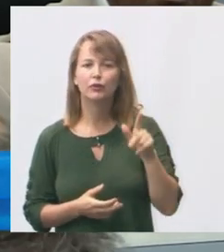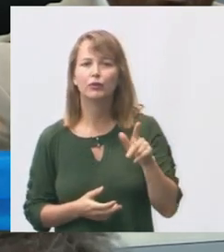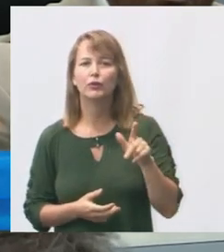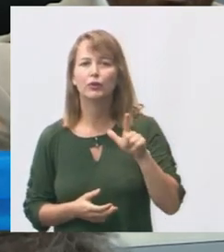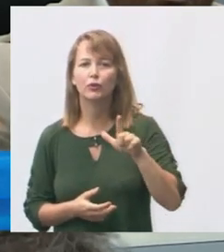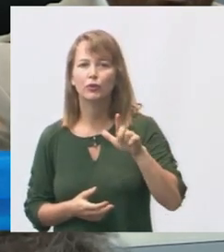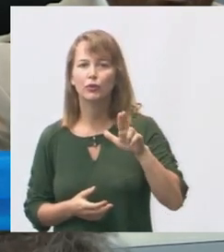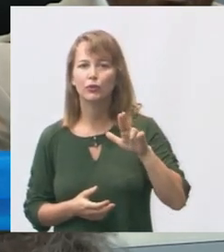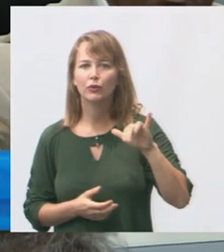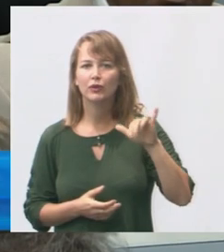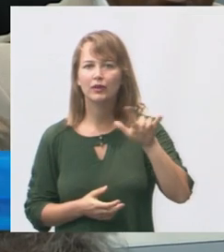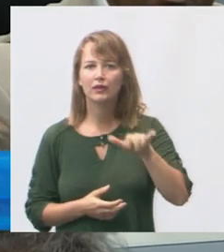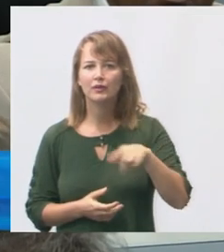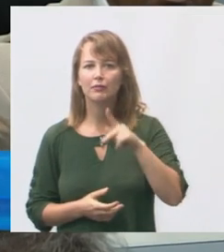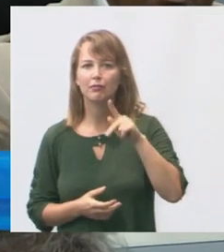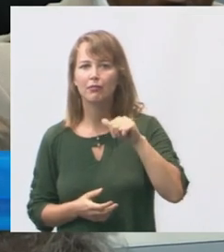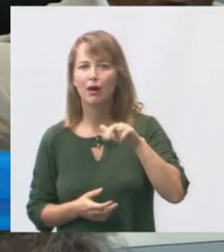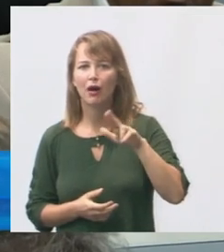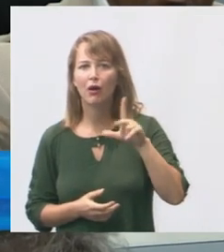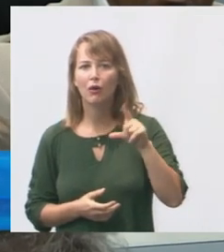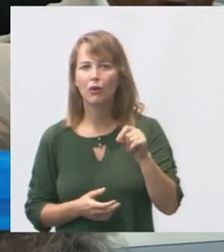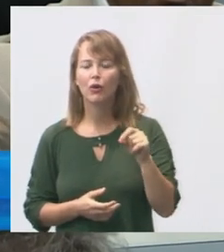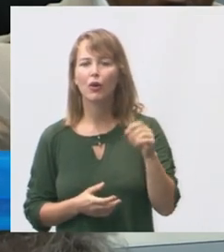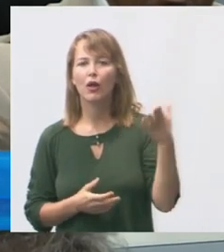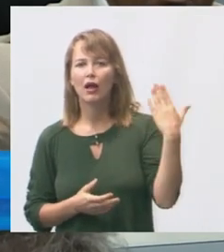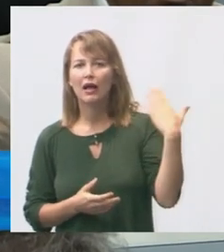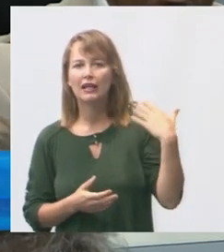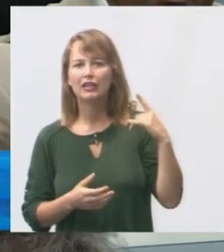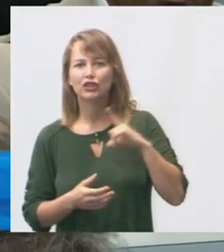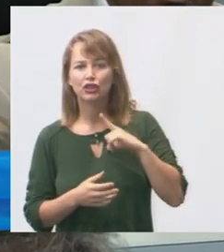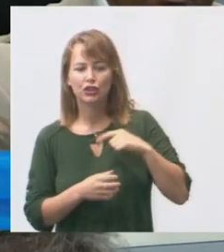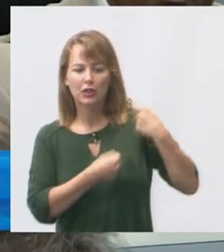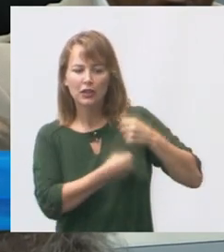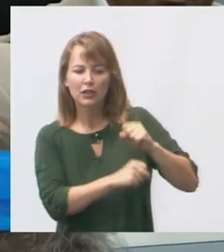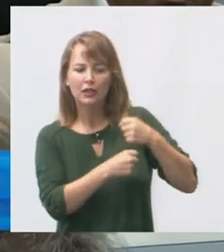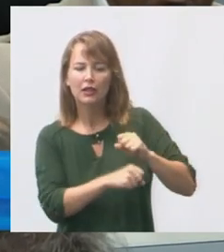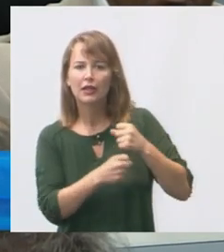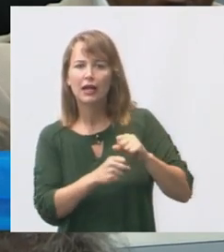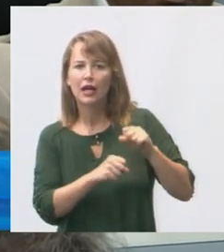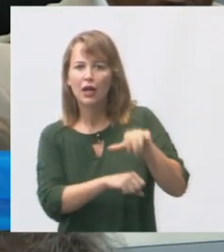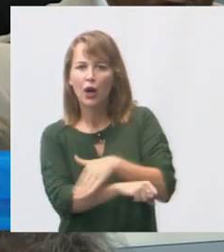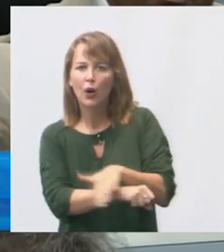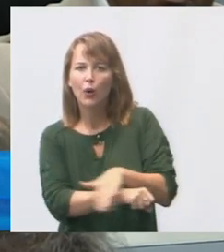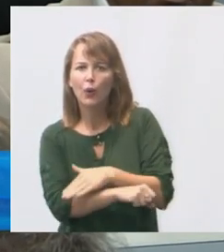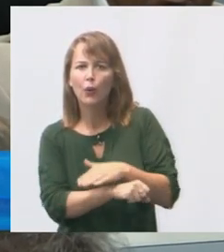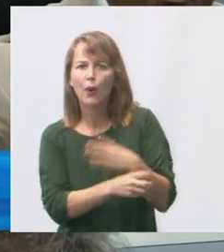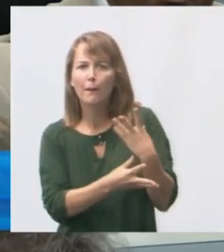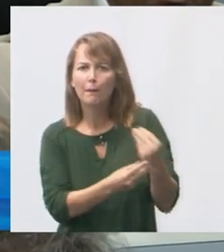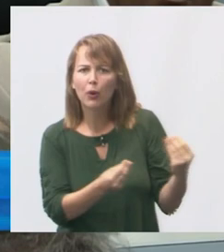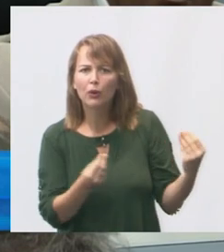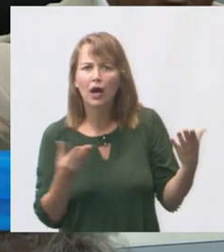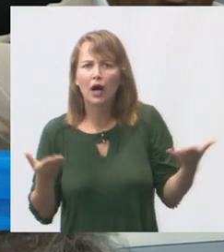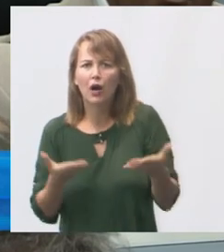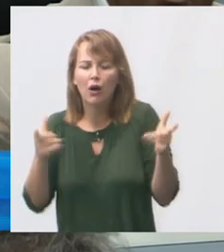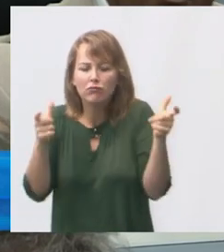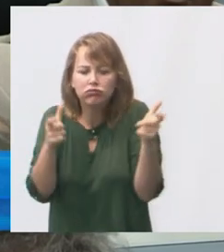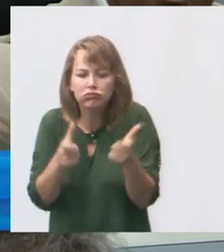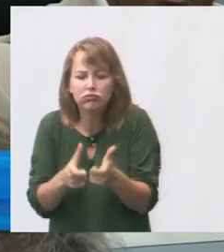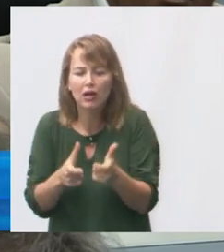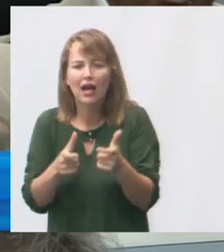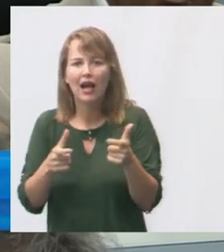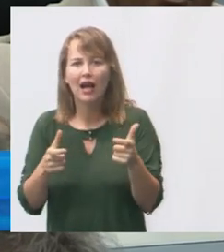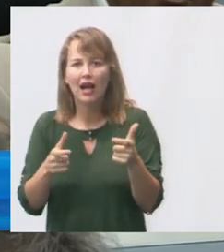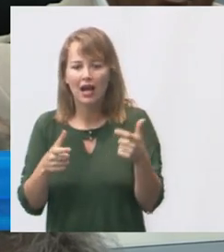hoje se eu não me engano não chega a 500 e aí assim eu acho que esse debate tem que ser feito nessa casa a cidade cresce